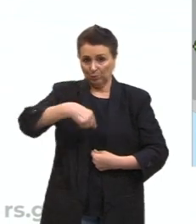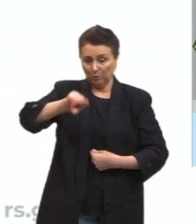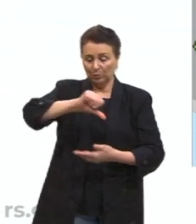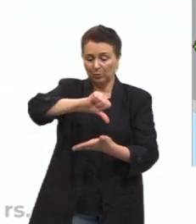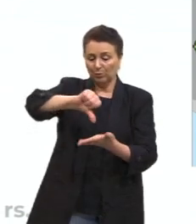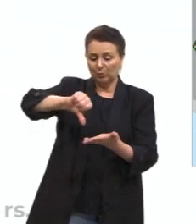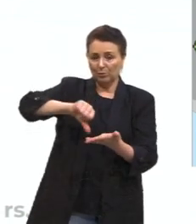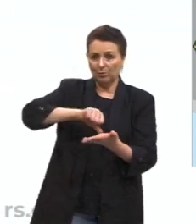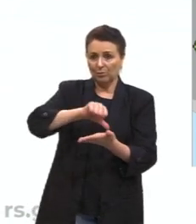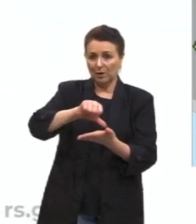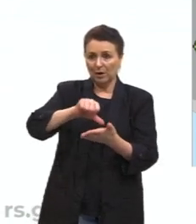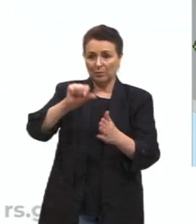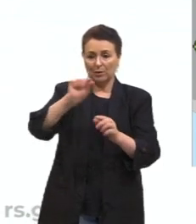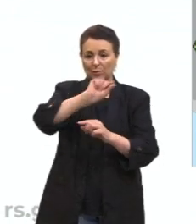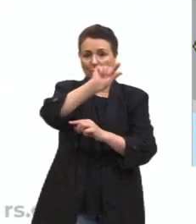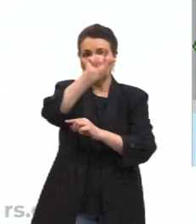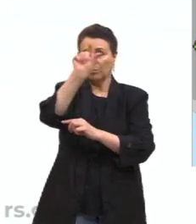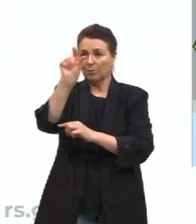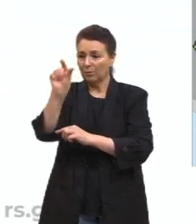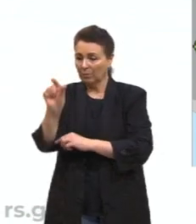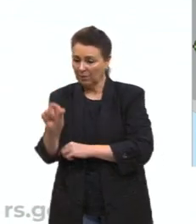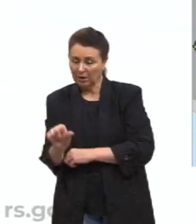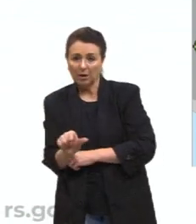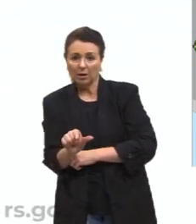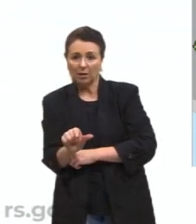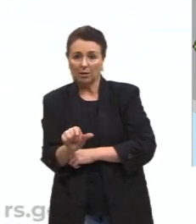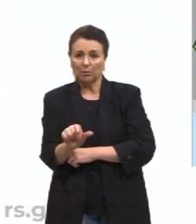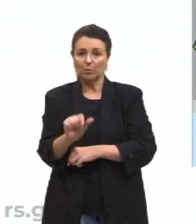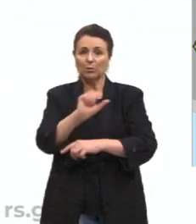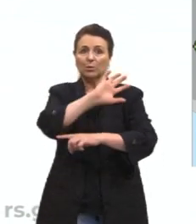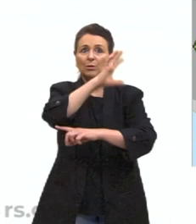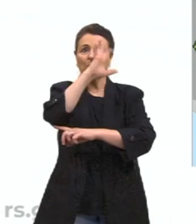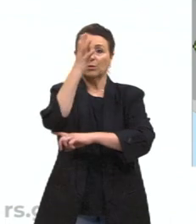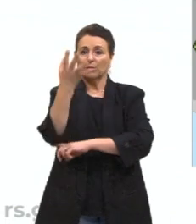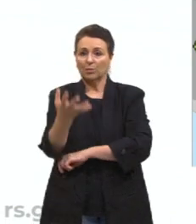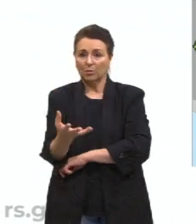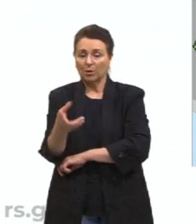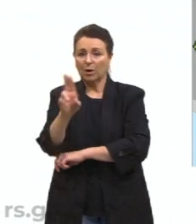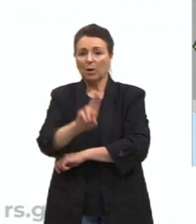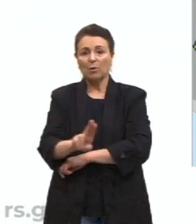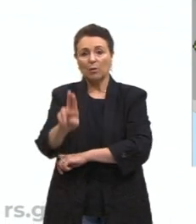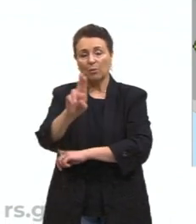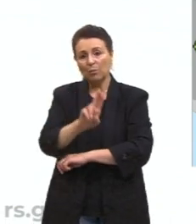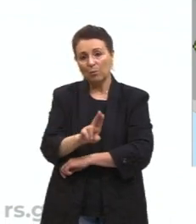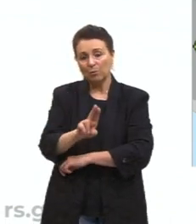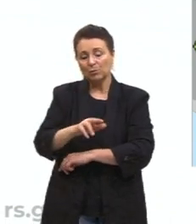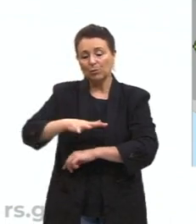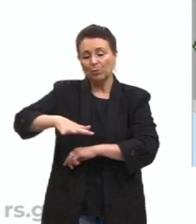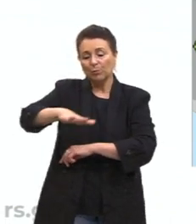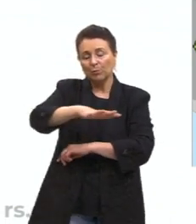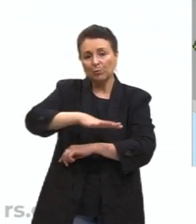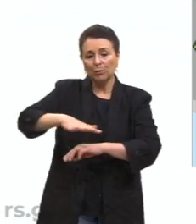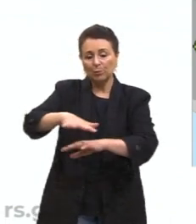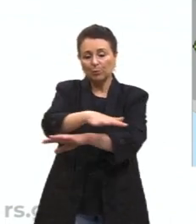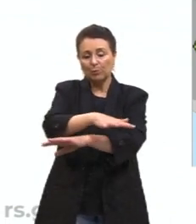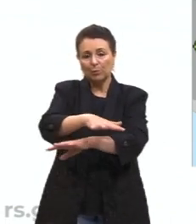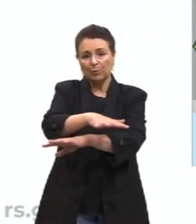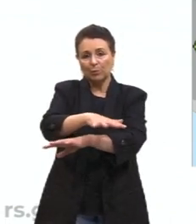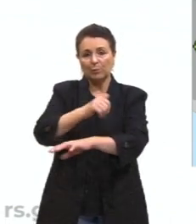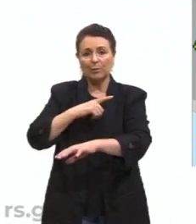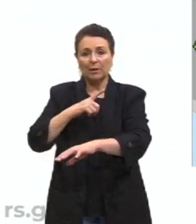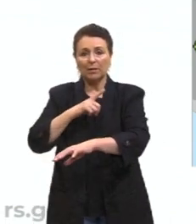justamente aquele arco de desmatamento, nós temos a ocupação, onde seria o bioma da Amazônia,